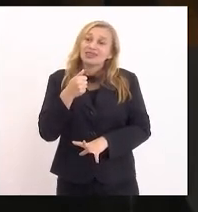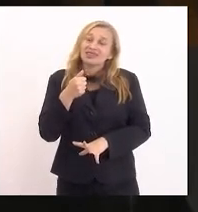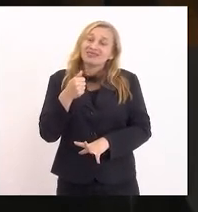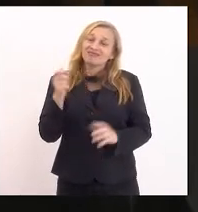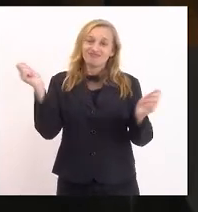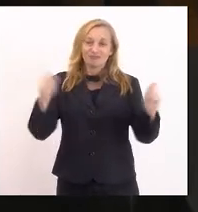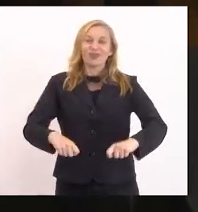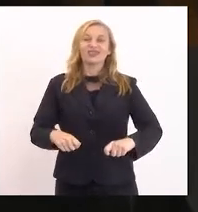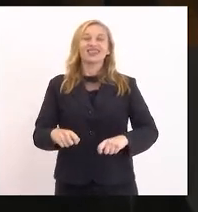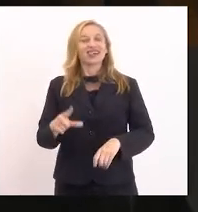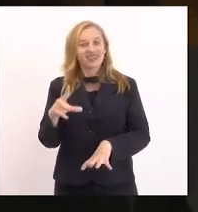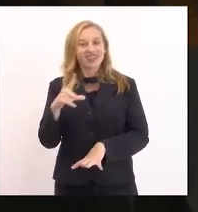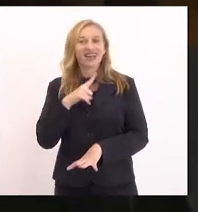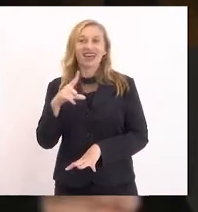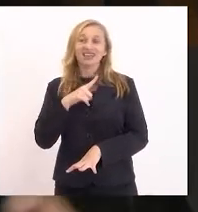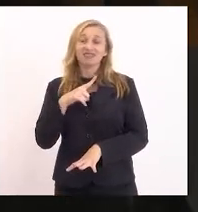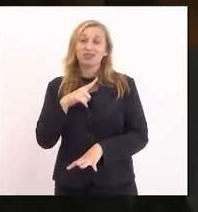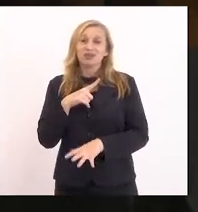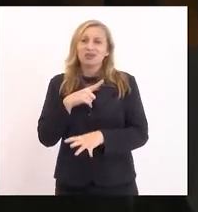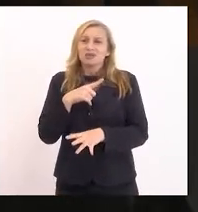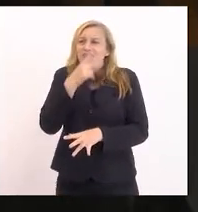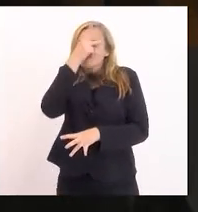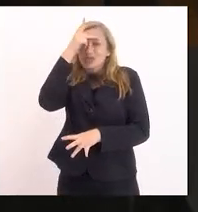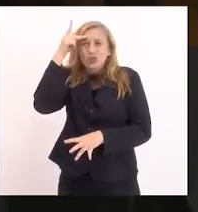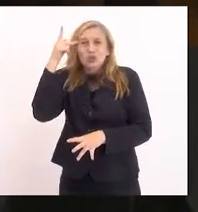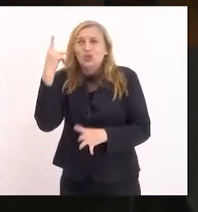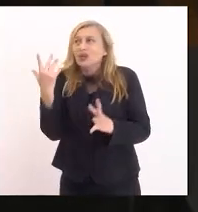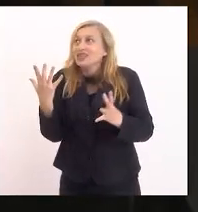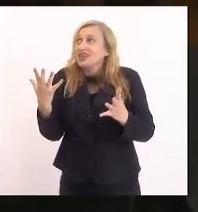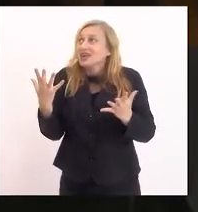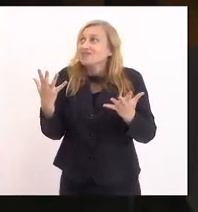potencialidades, com gente tão